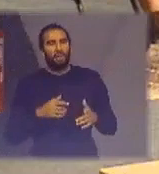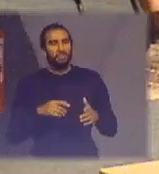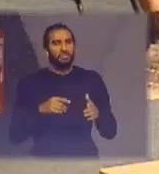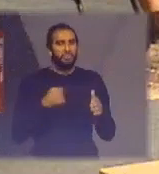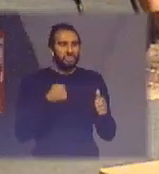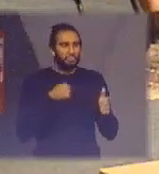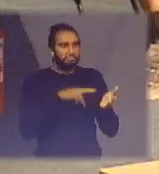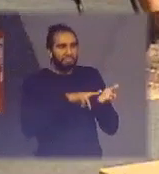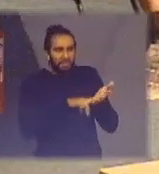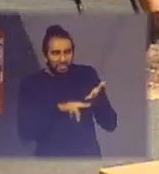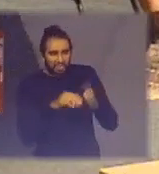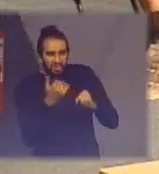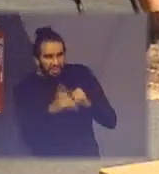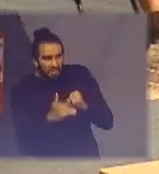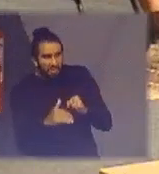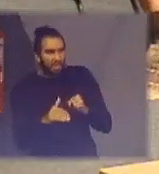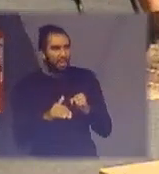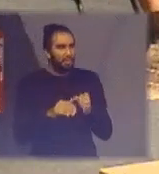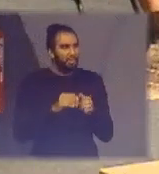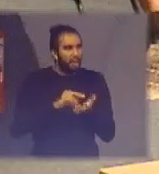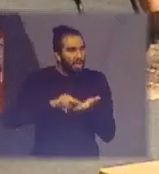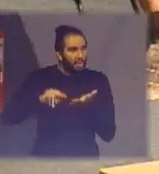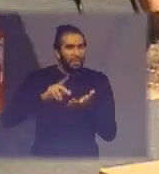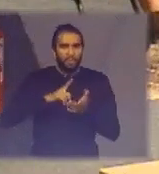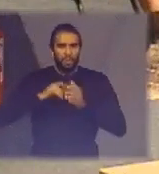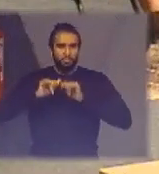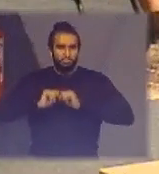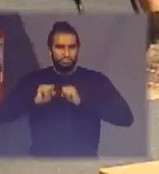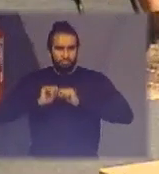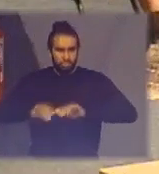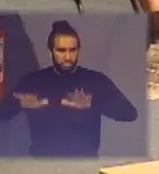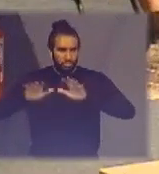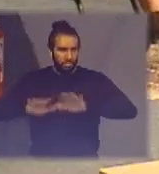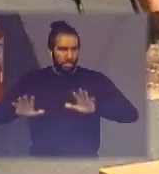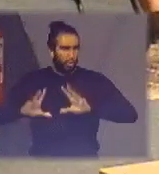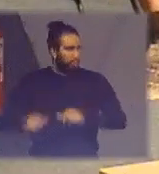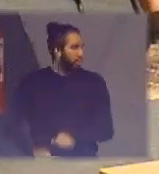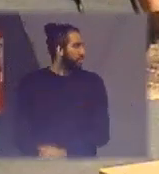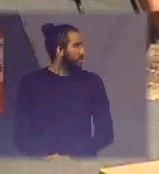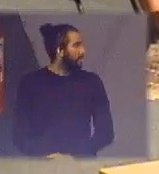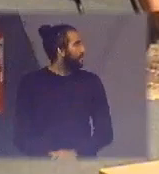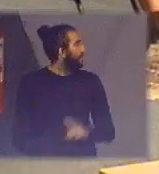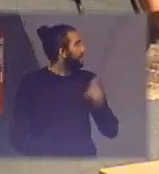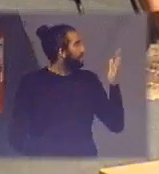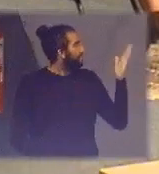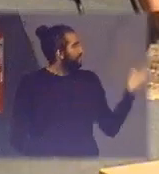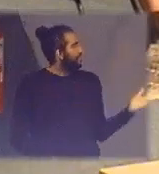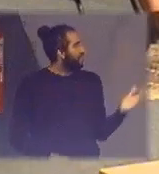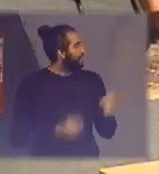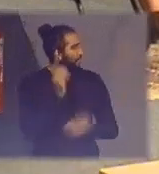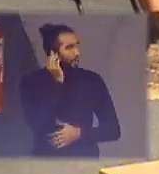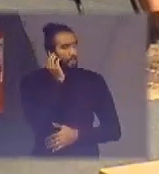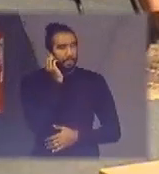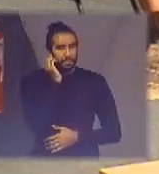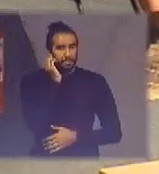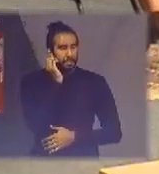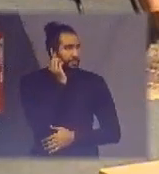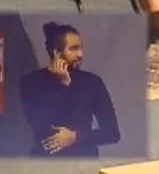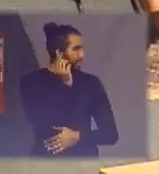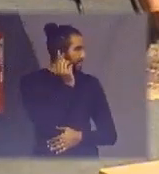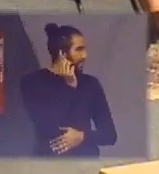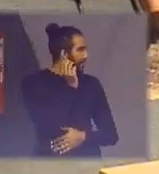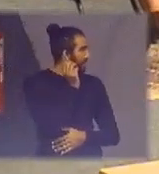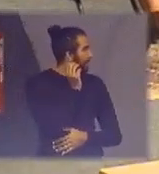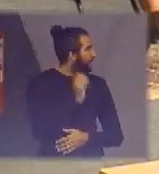por e-mail em caminho para a organização para divulgar a todos a outra pergunta Ademir você está bem solicitado bom eu acho que